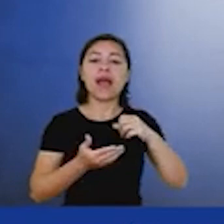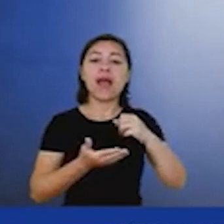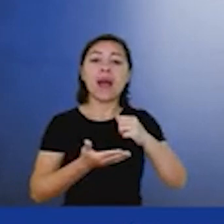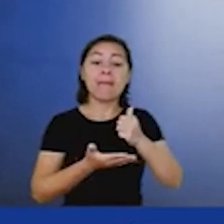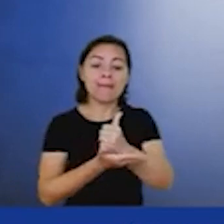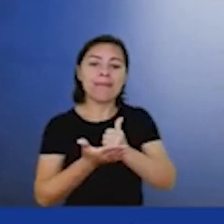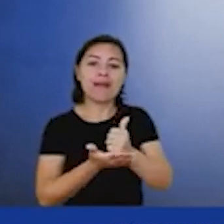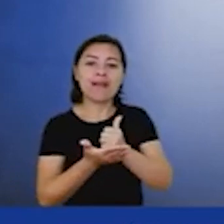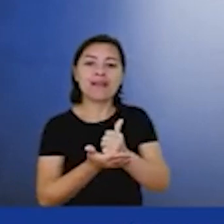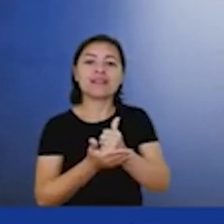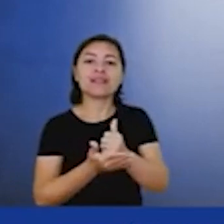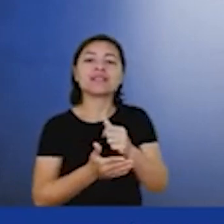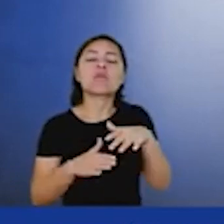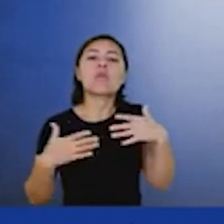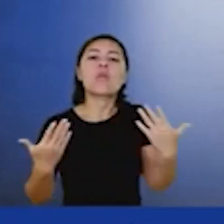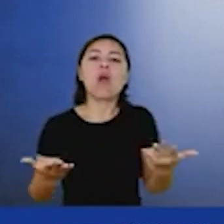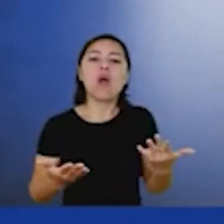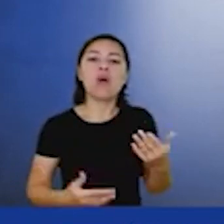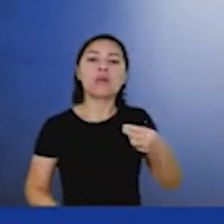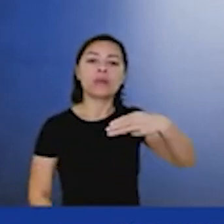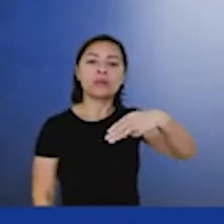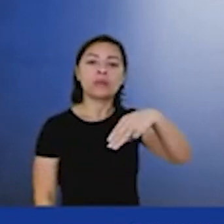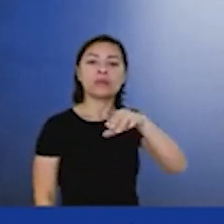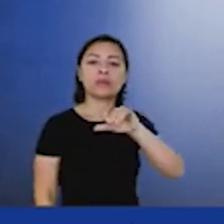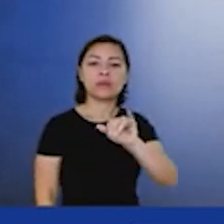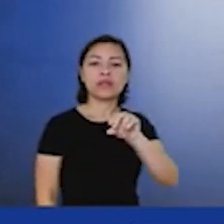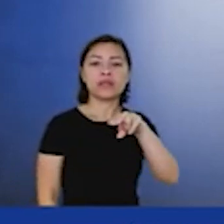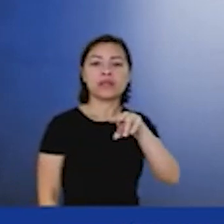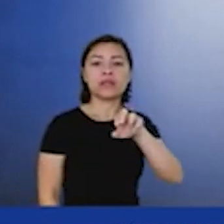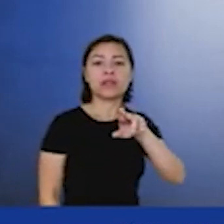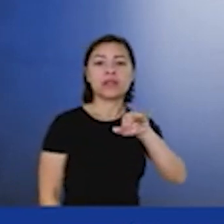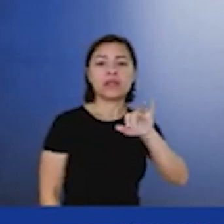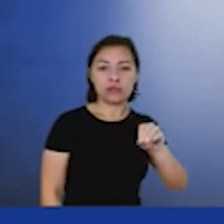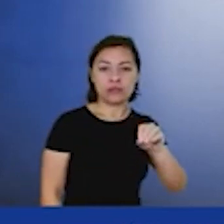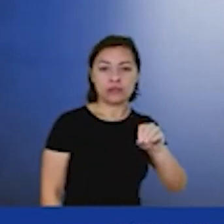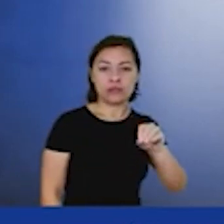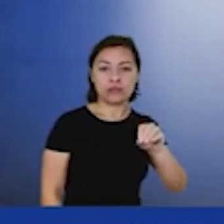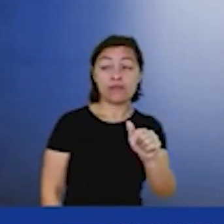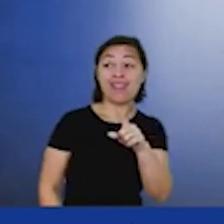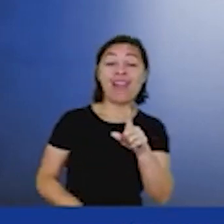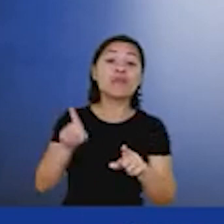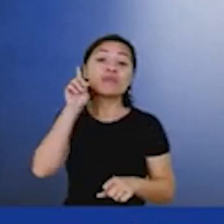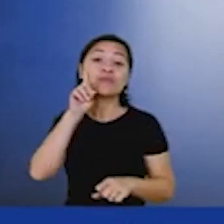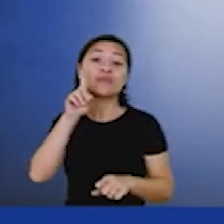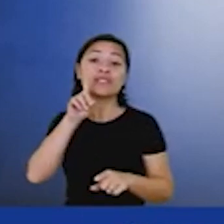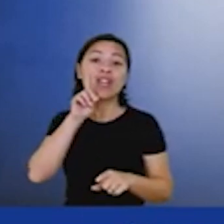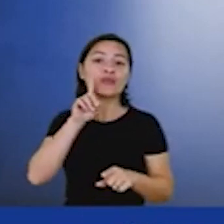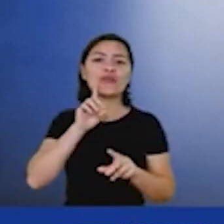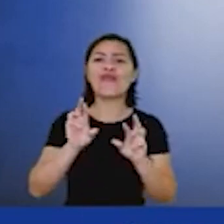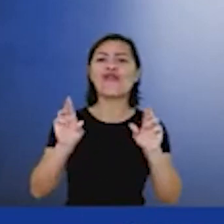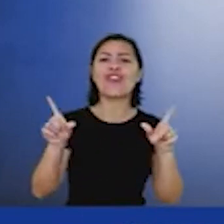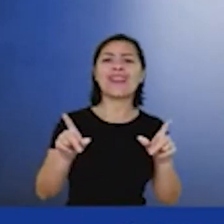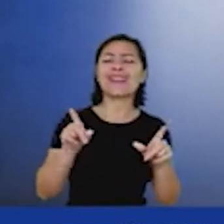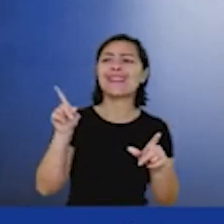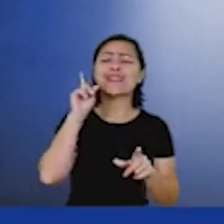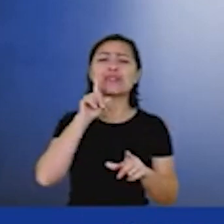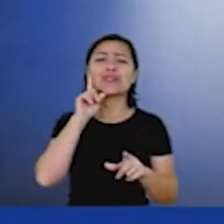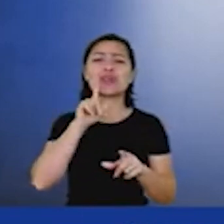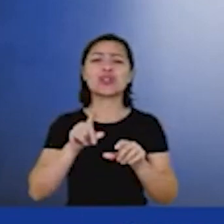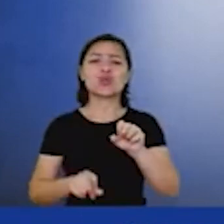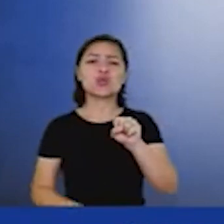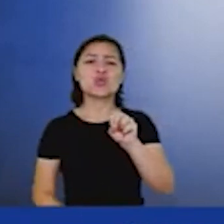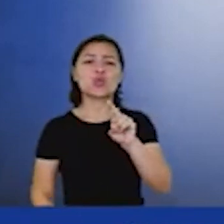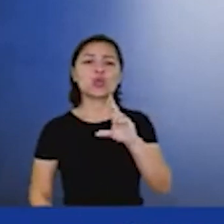minério. Então, assim, os Estados Unidos é bem diferente, usa muito mais sucata que usa-se aqui no Brasil. Então, há um mercado possível